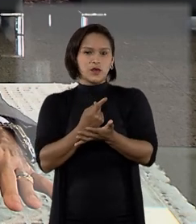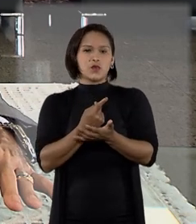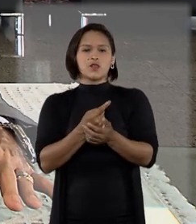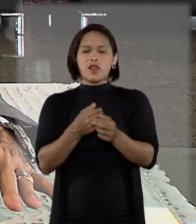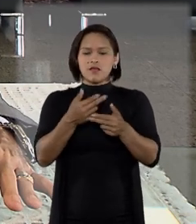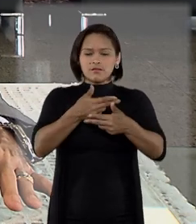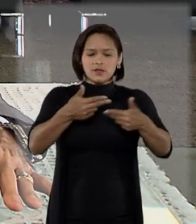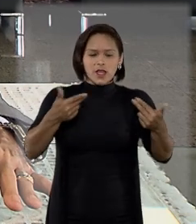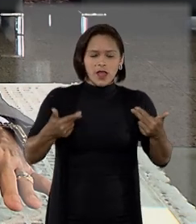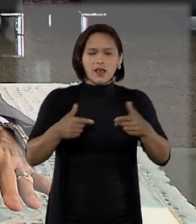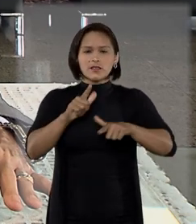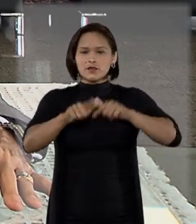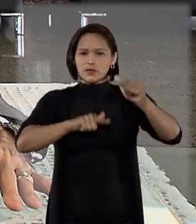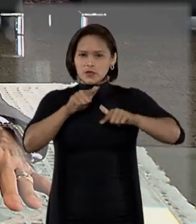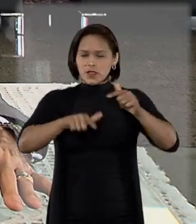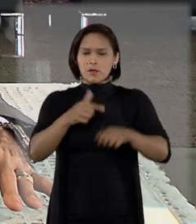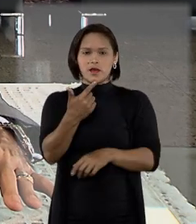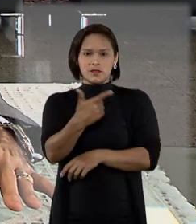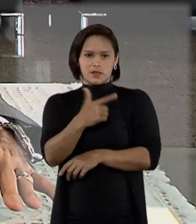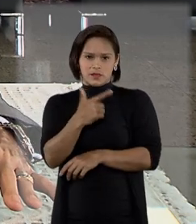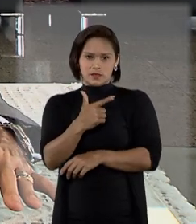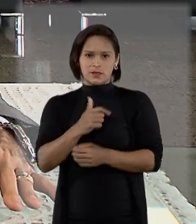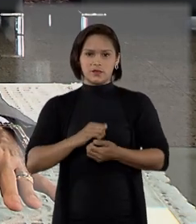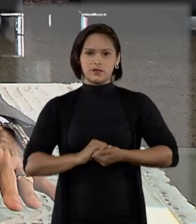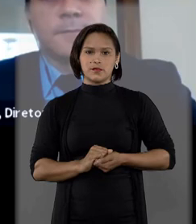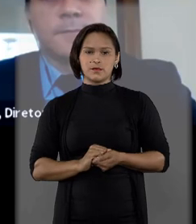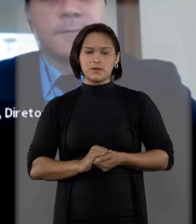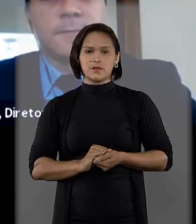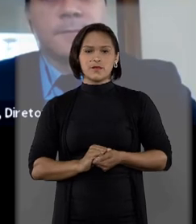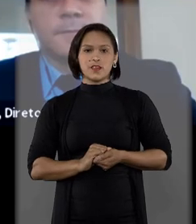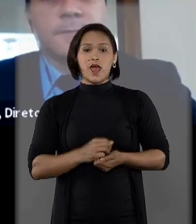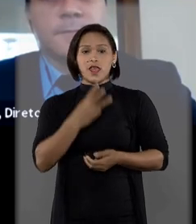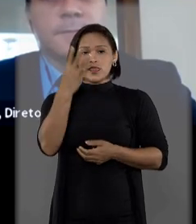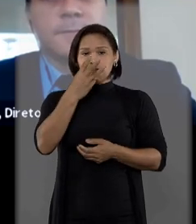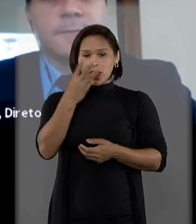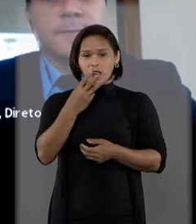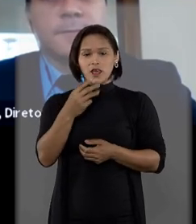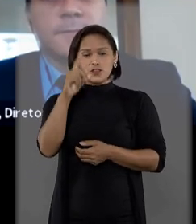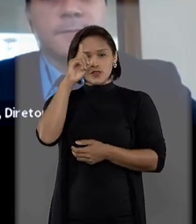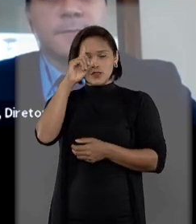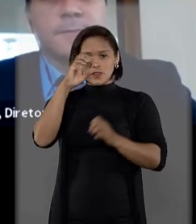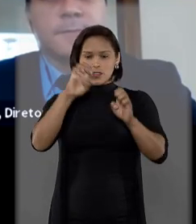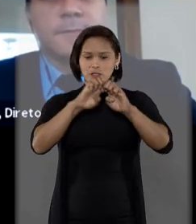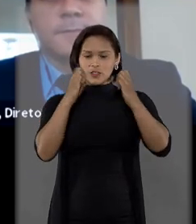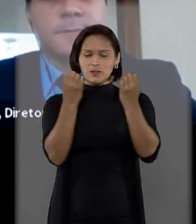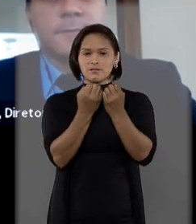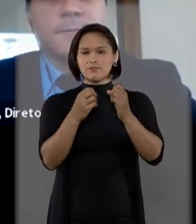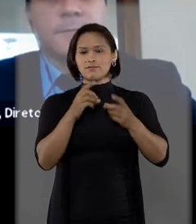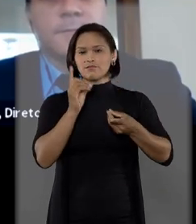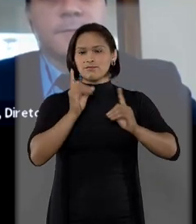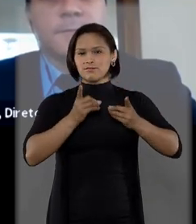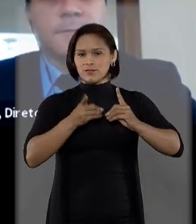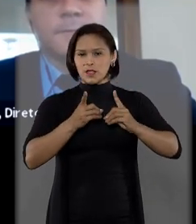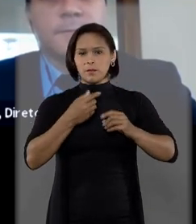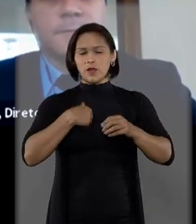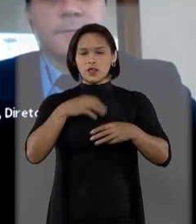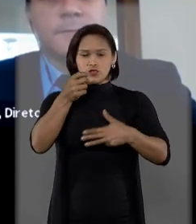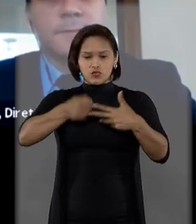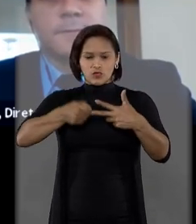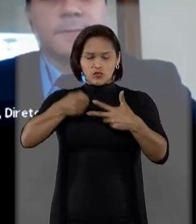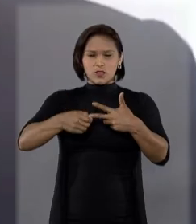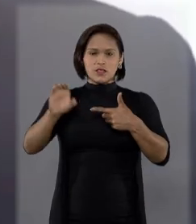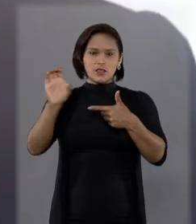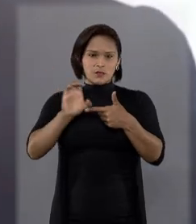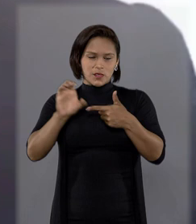que permeiam atividade securitária. Serão três dias de debates entre juristas e especialistas na área de